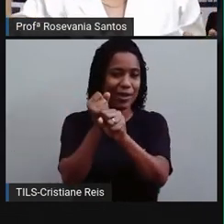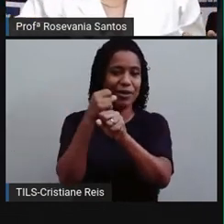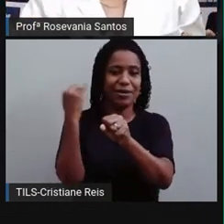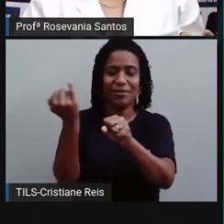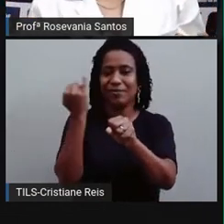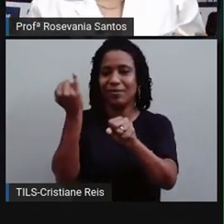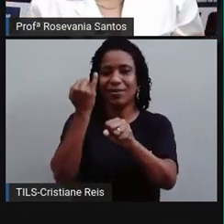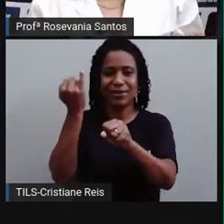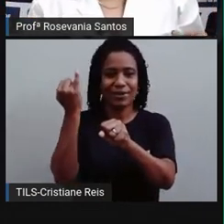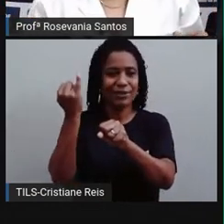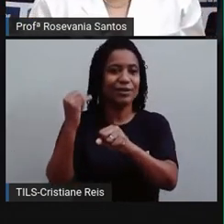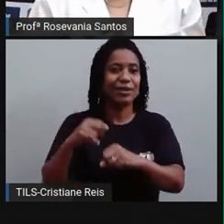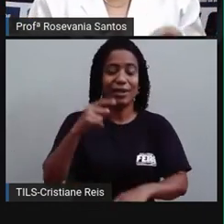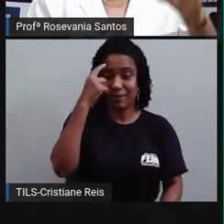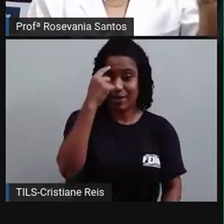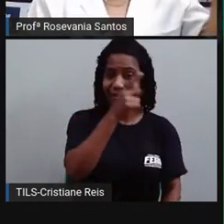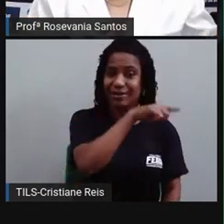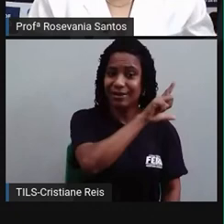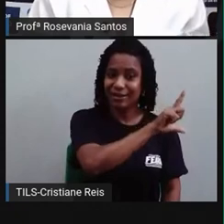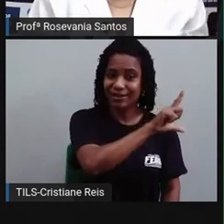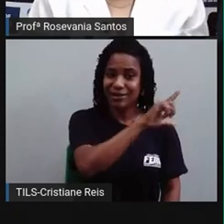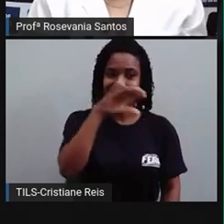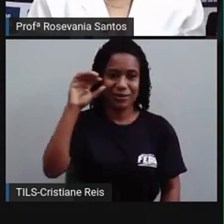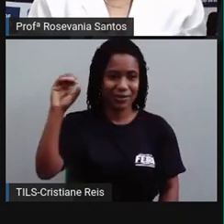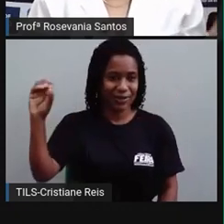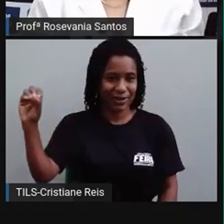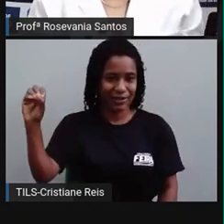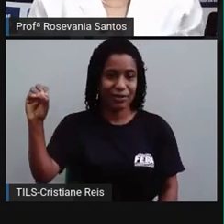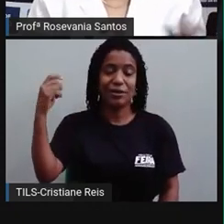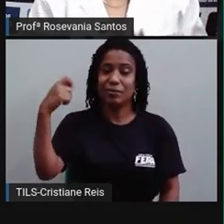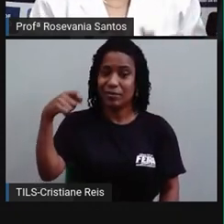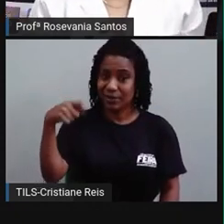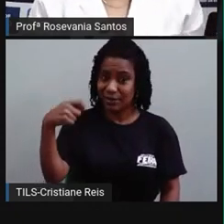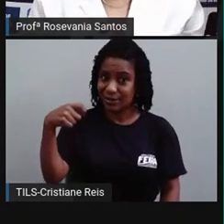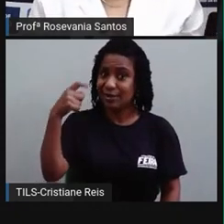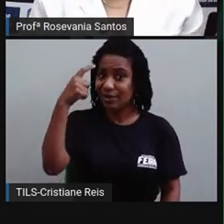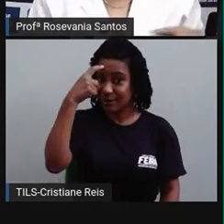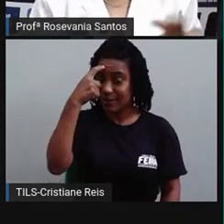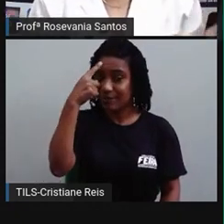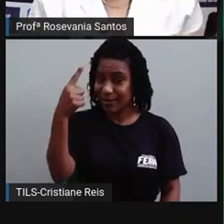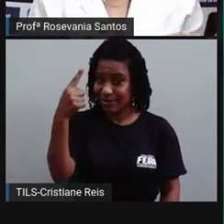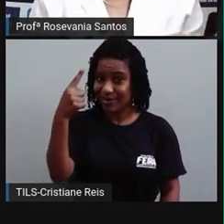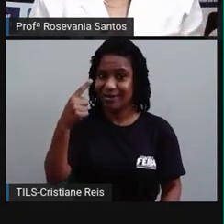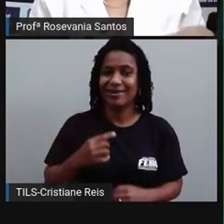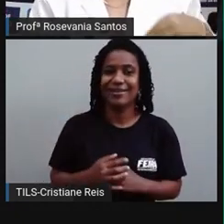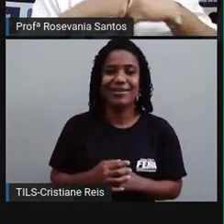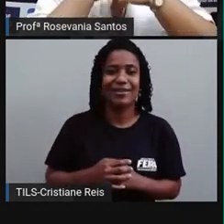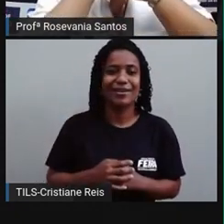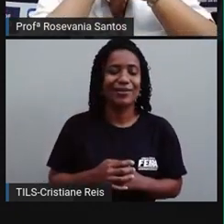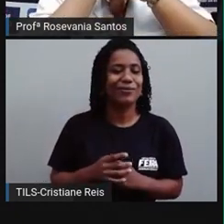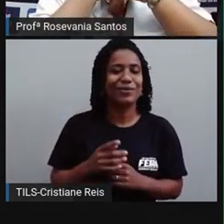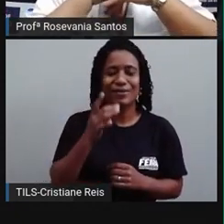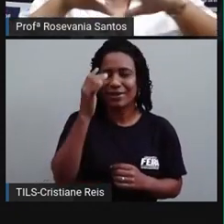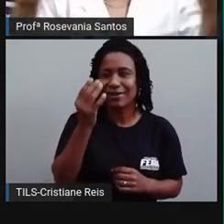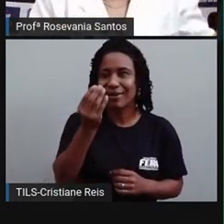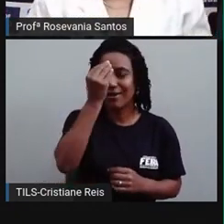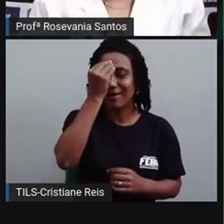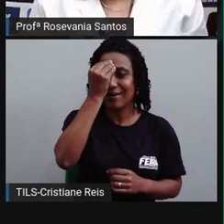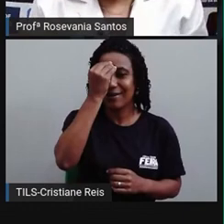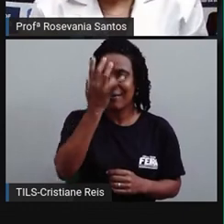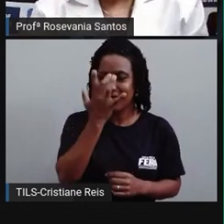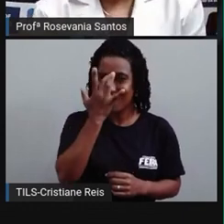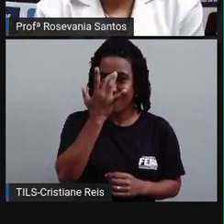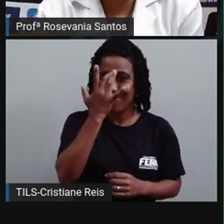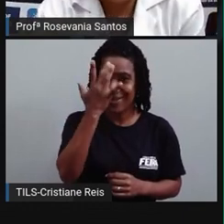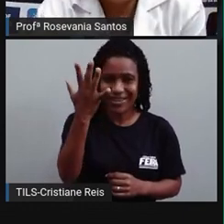horas se eu caminho para o leste eu somo se eu caminho para o oeste eu diminuo. Aprendi essas duas coisinhas aí você já está mais do